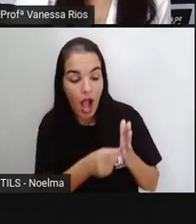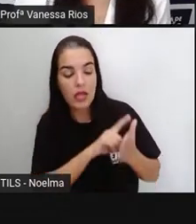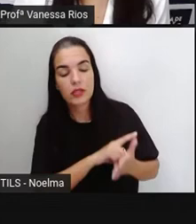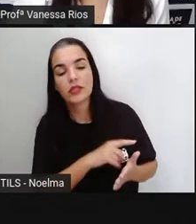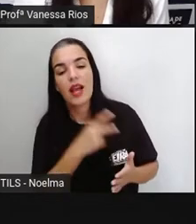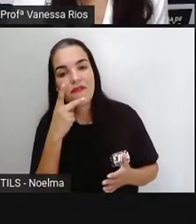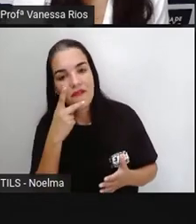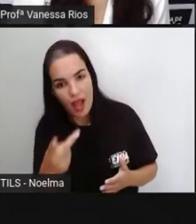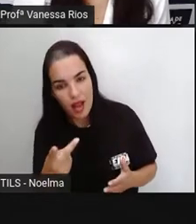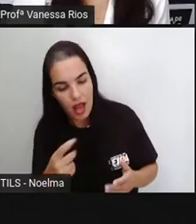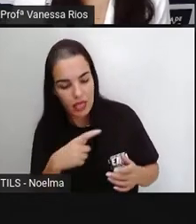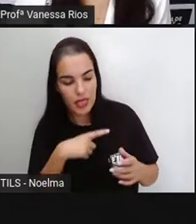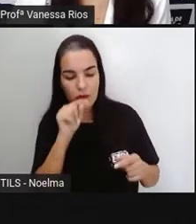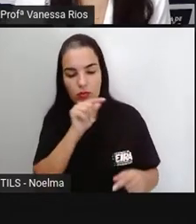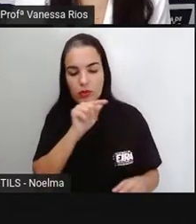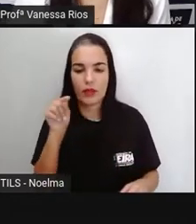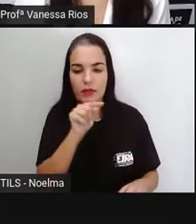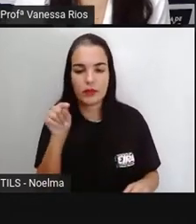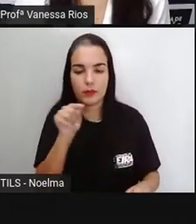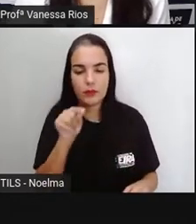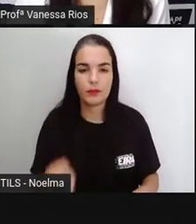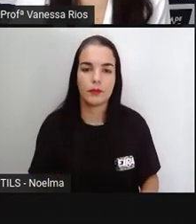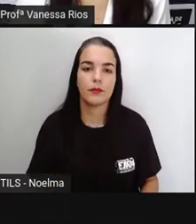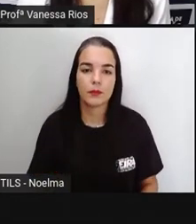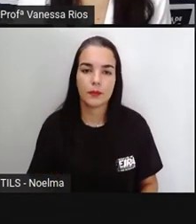aparece aí o travessão.